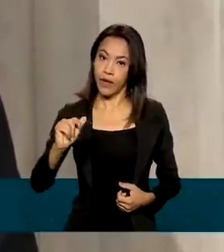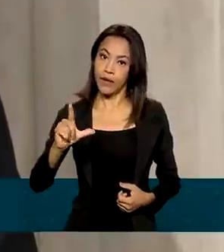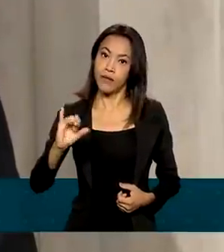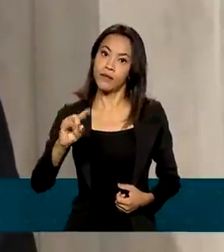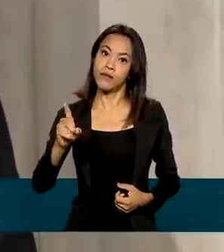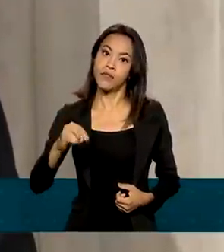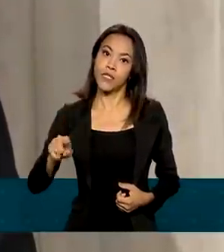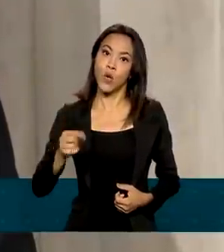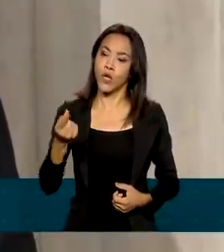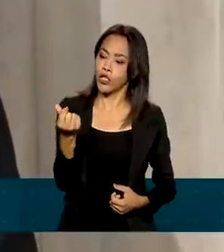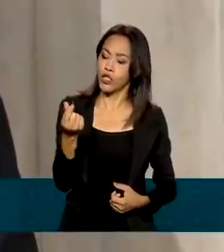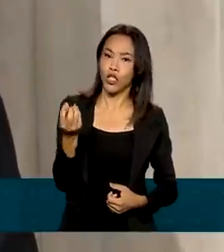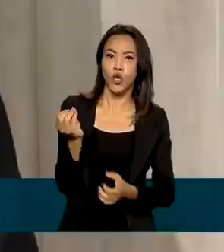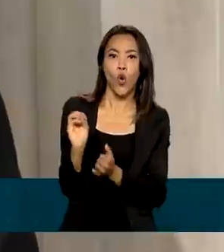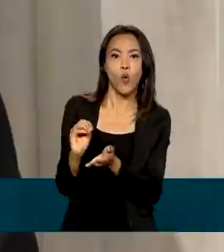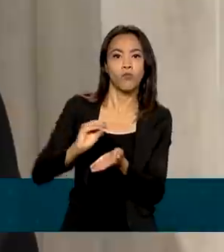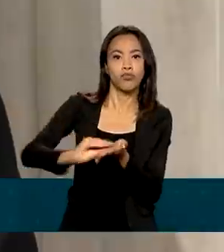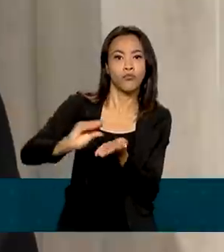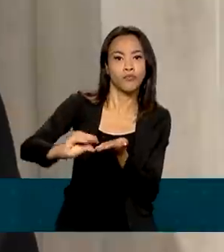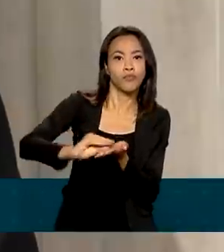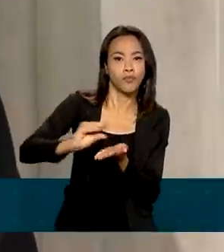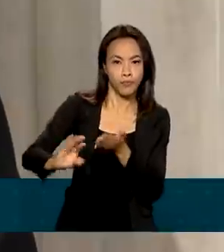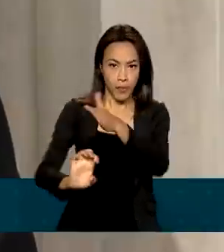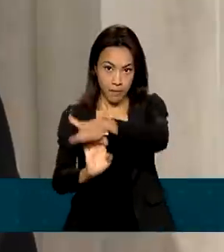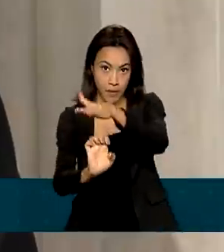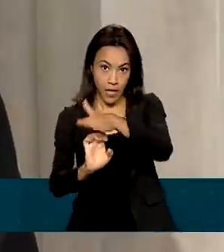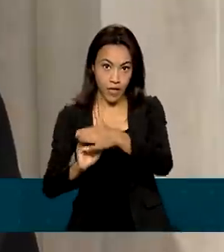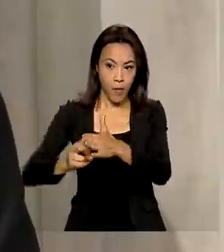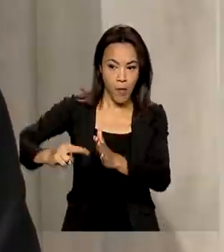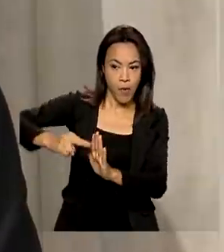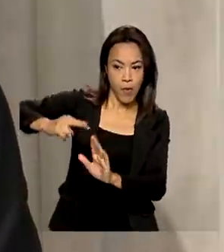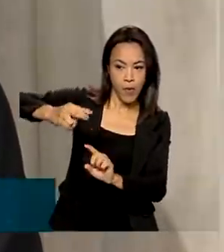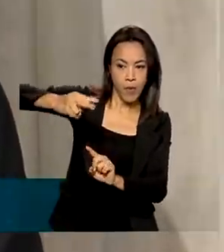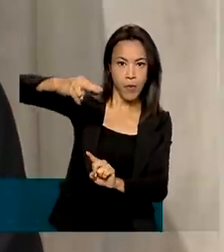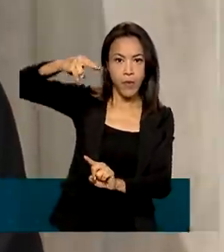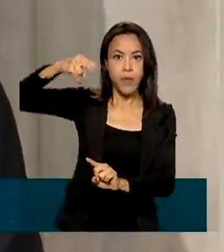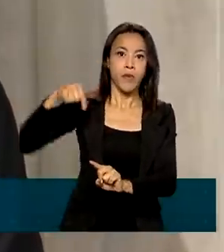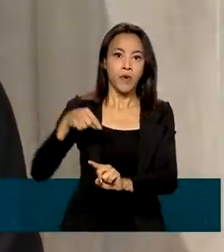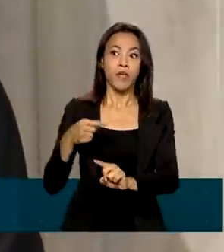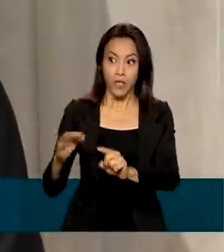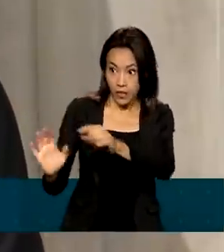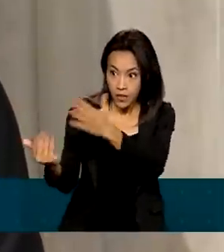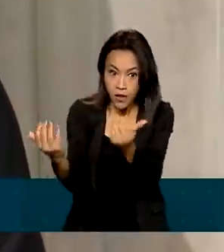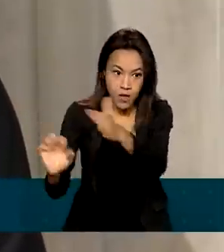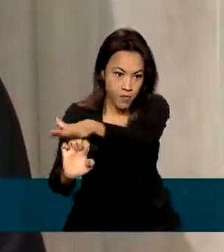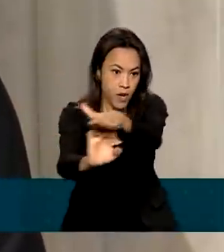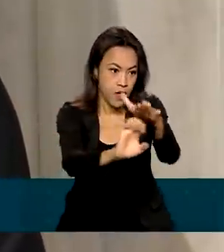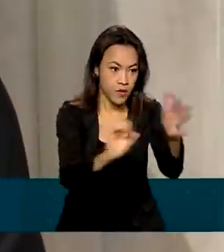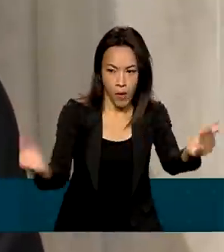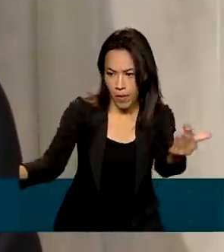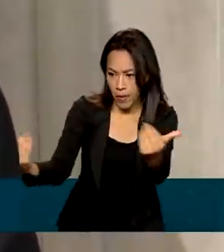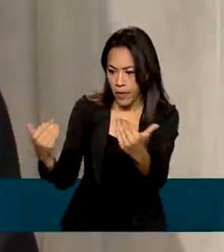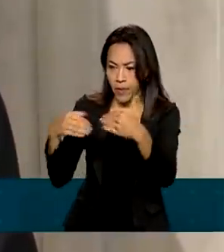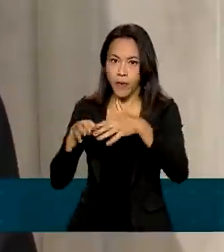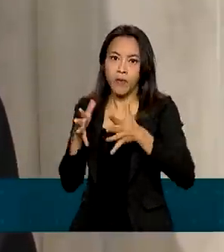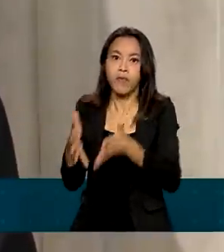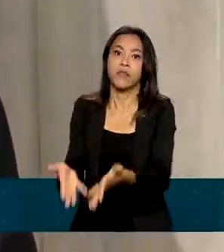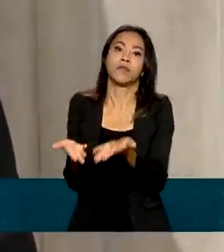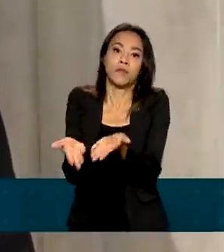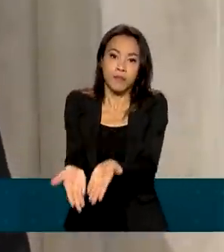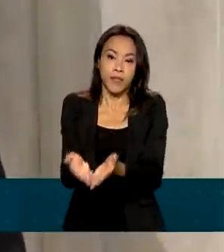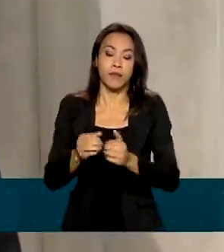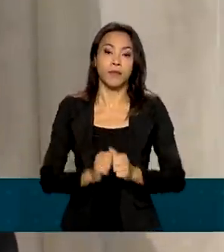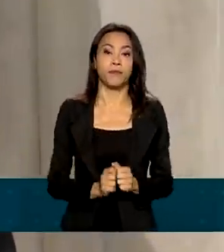capacidade de investimento da companhia e torná-la uma competidora relevante no setor elétrico.